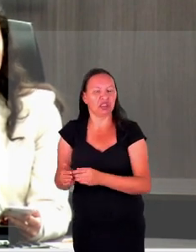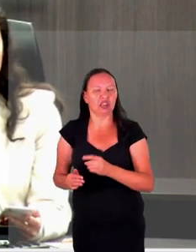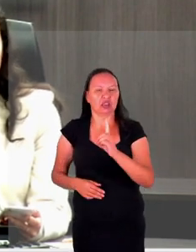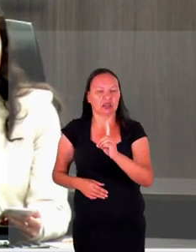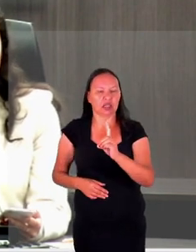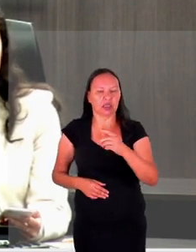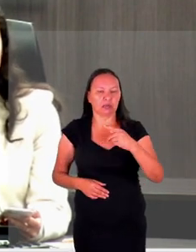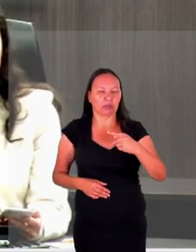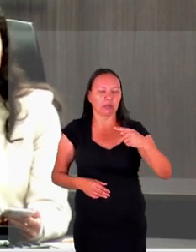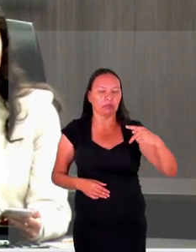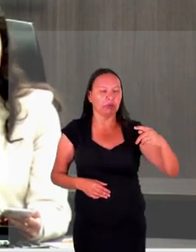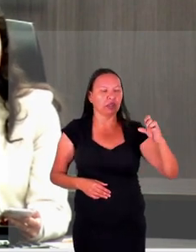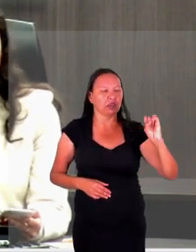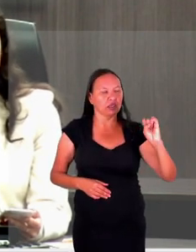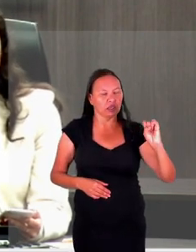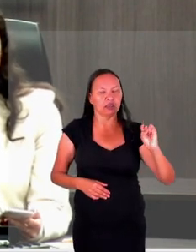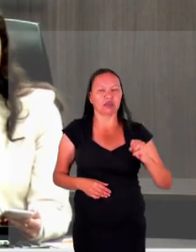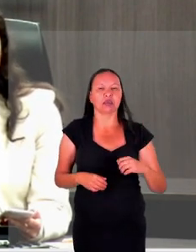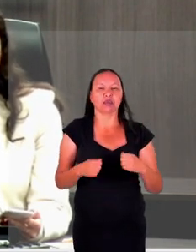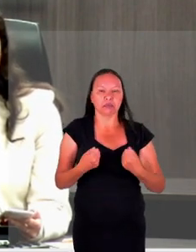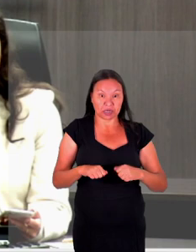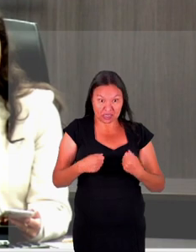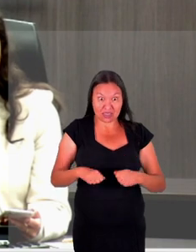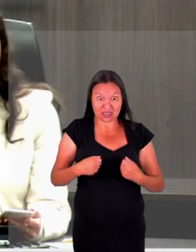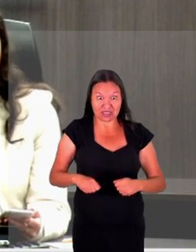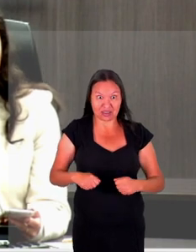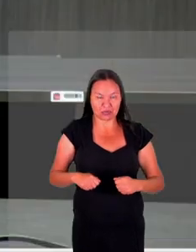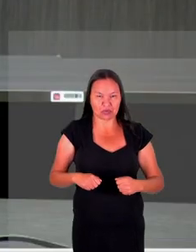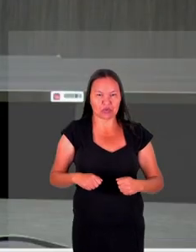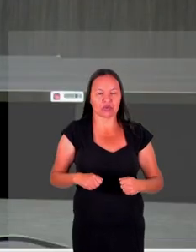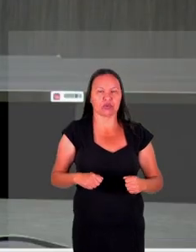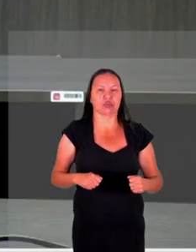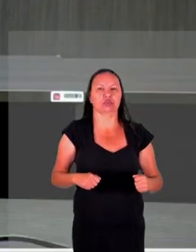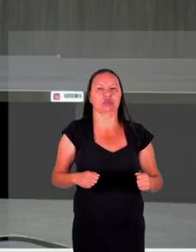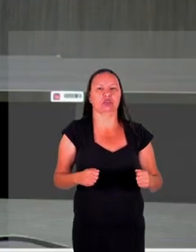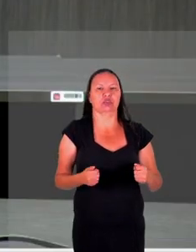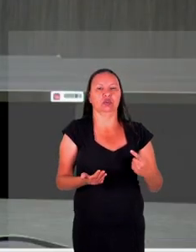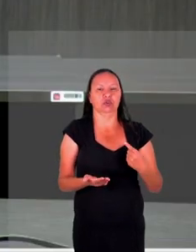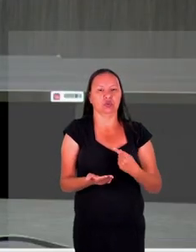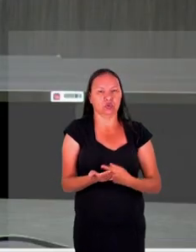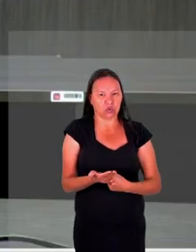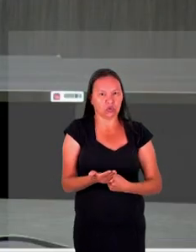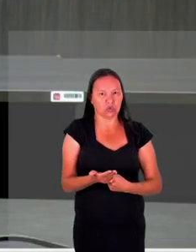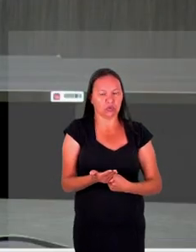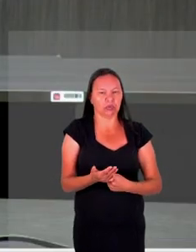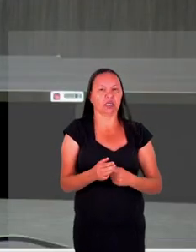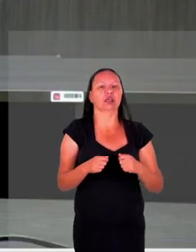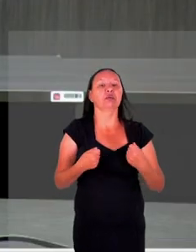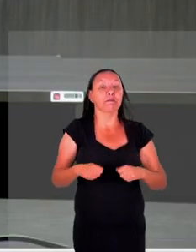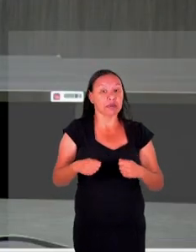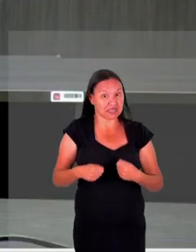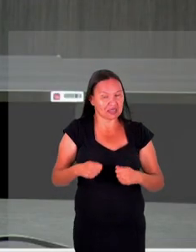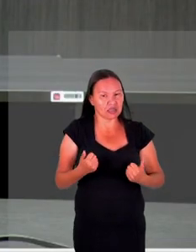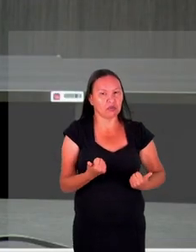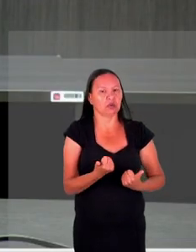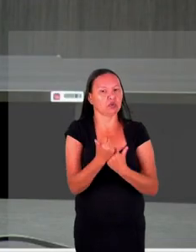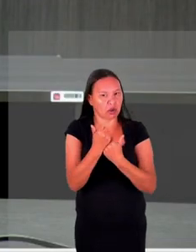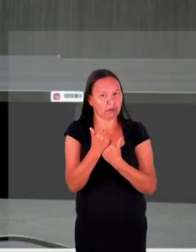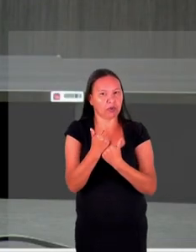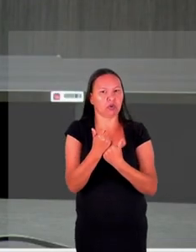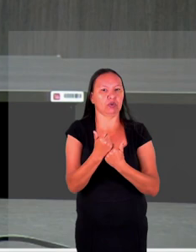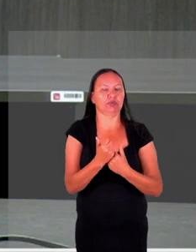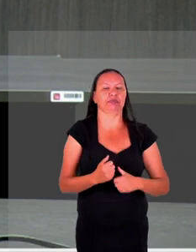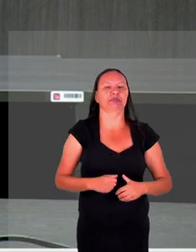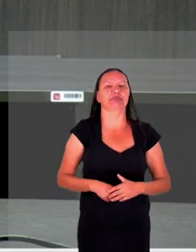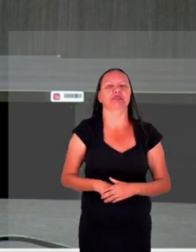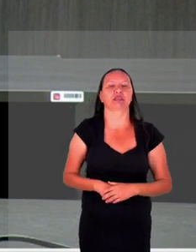a Luciana eu acho que a gente precisa do contato porque a coordenadoria pode necessitar os colegas podem nos acionar e nós